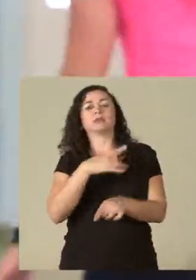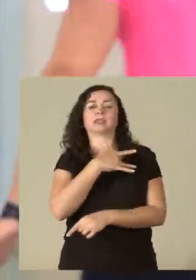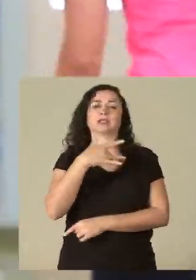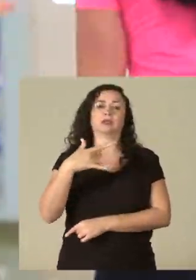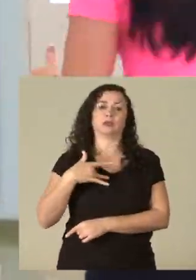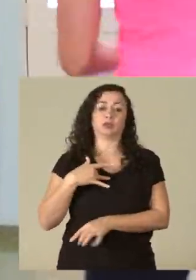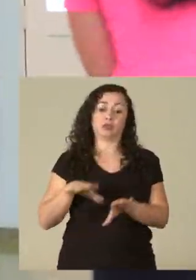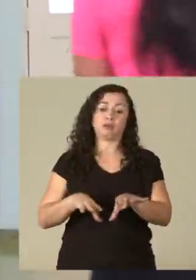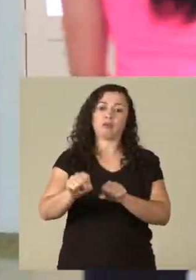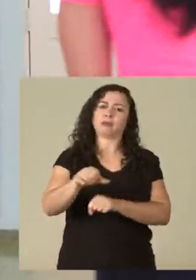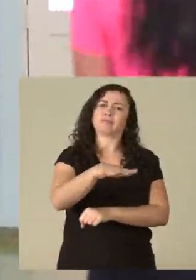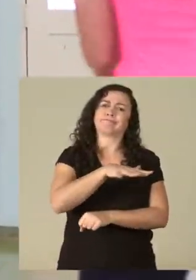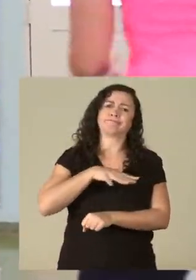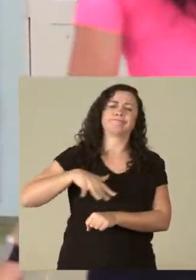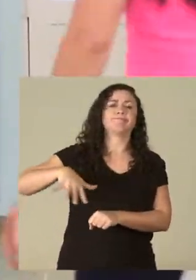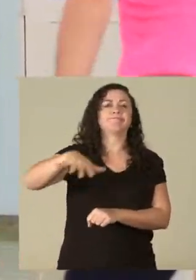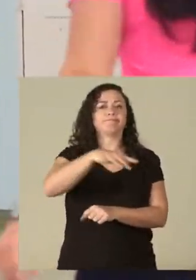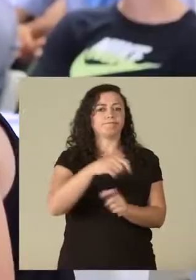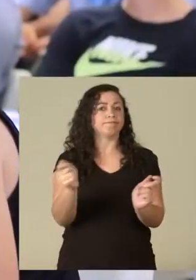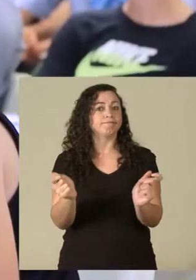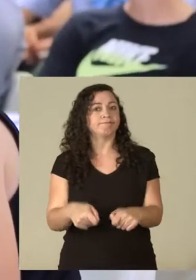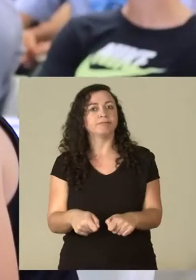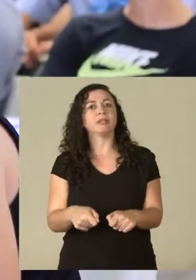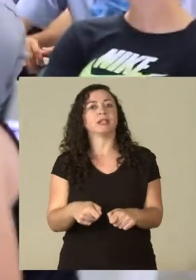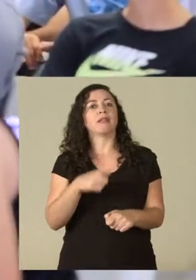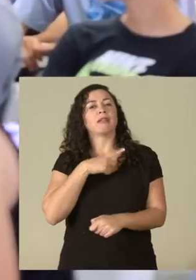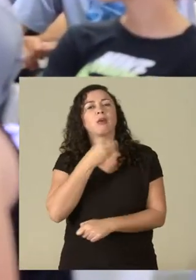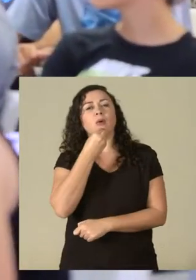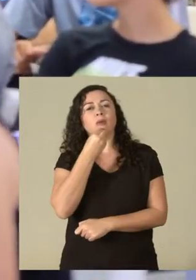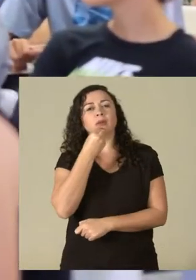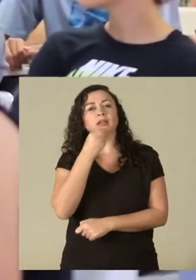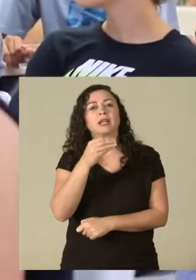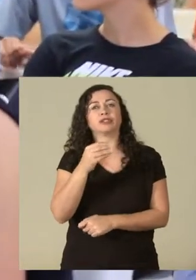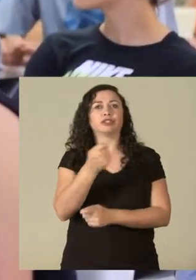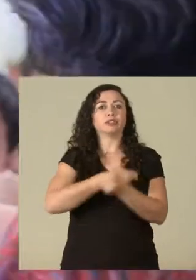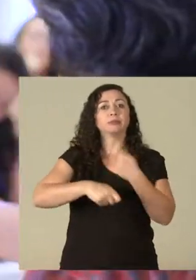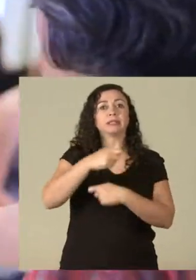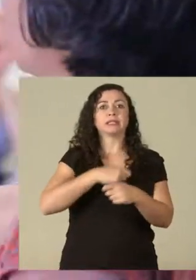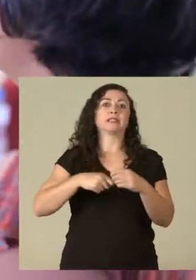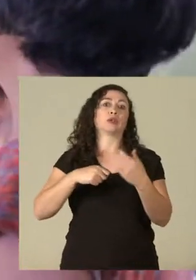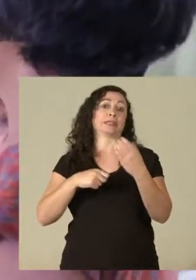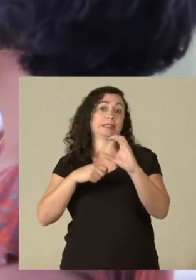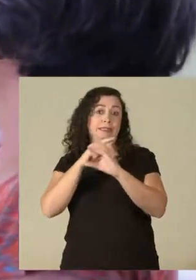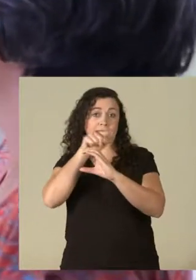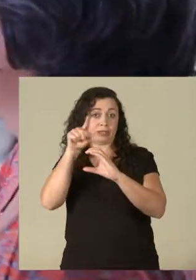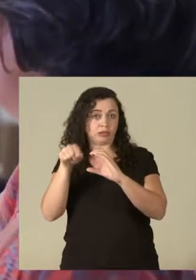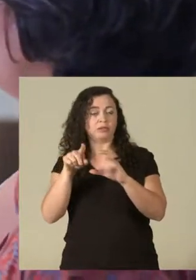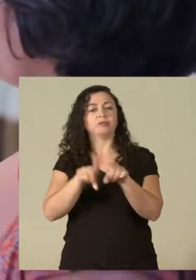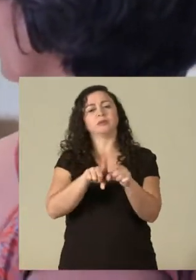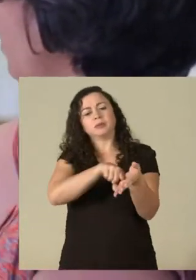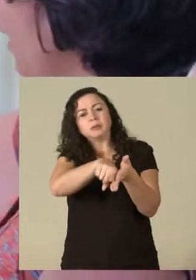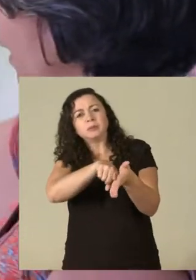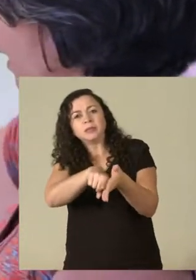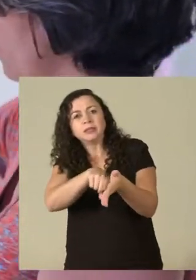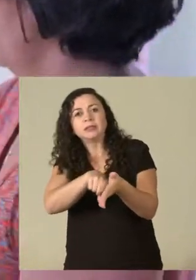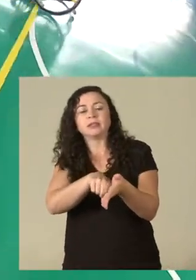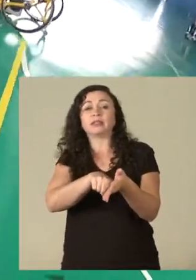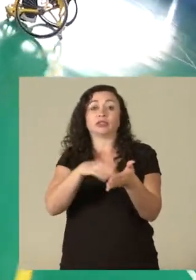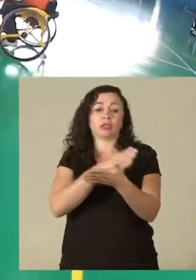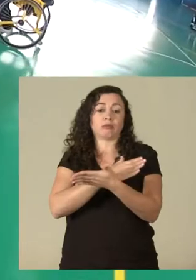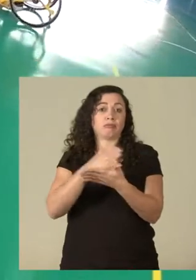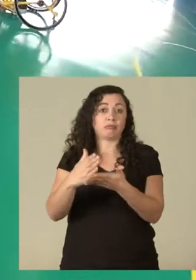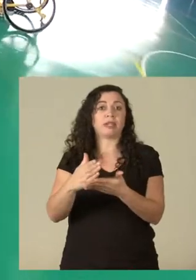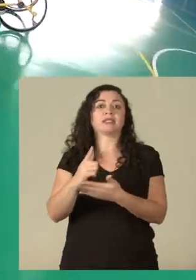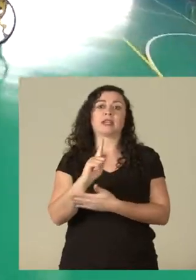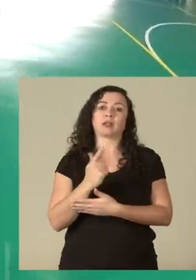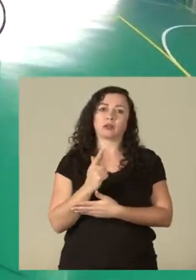formação bastante ampla, é um curso que oferece oportunidades na área de iniciação científica, então no desenvolvimento de pesquisas já desde a graduação, que muitas